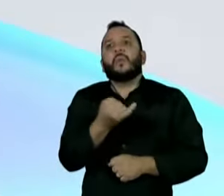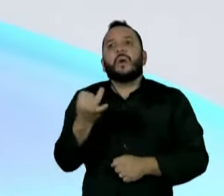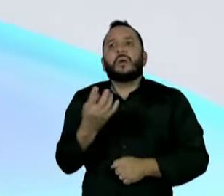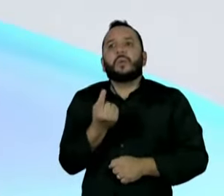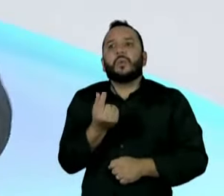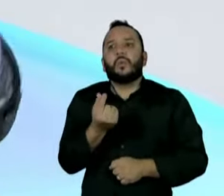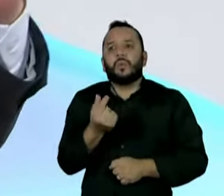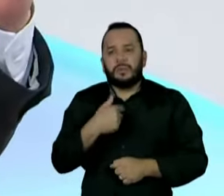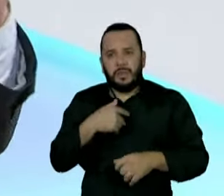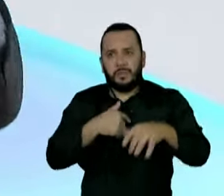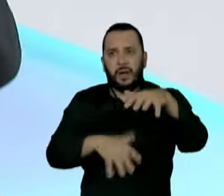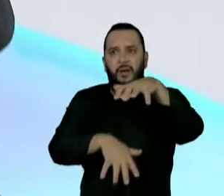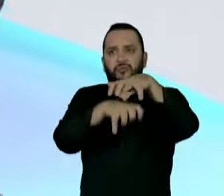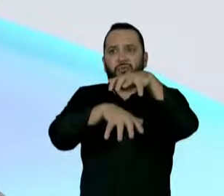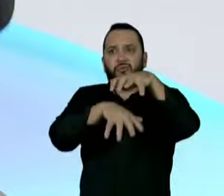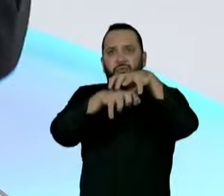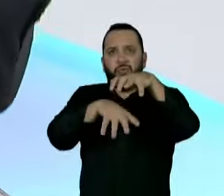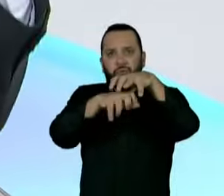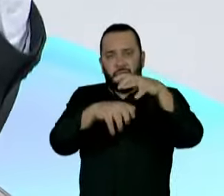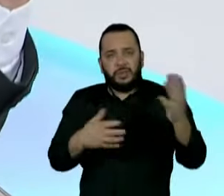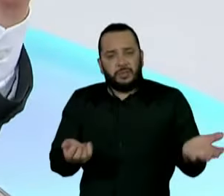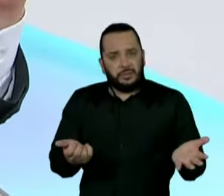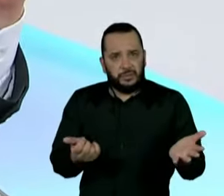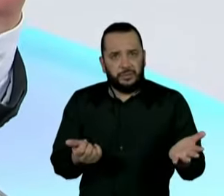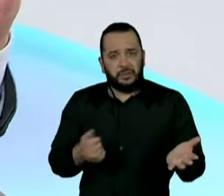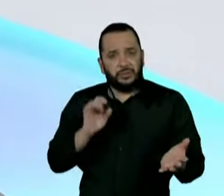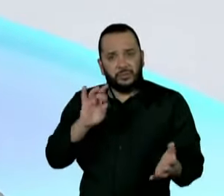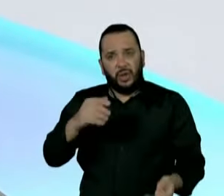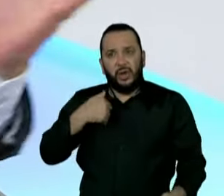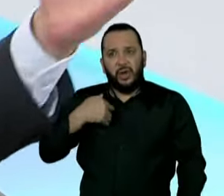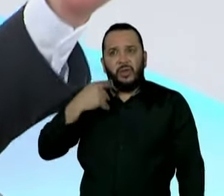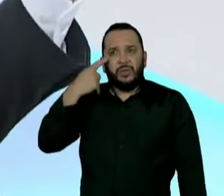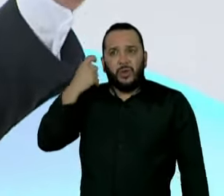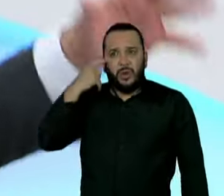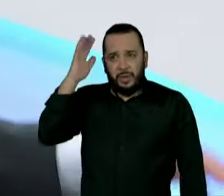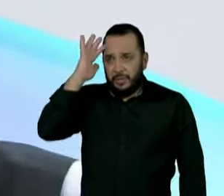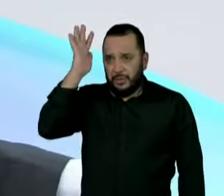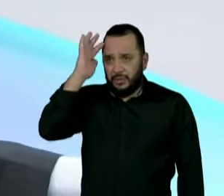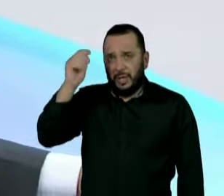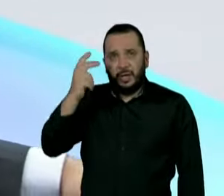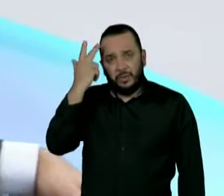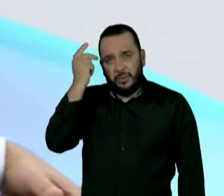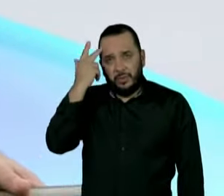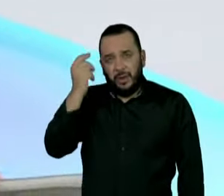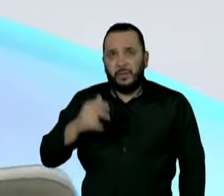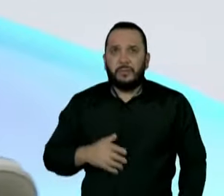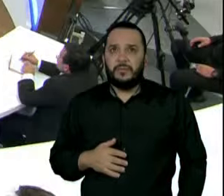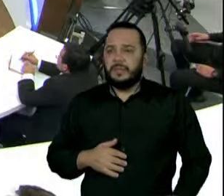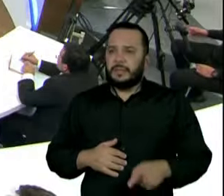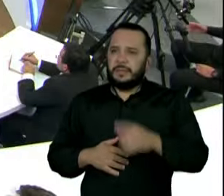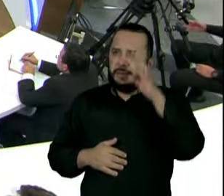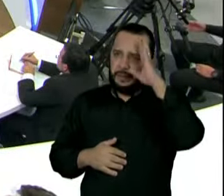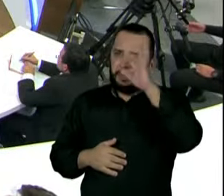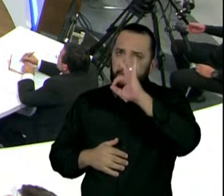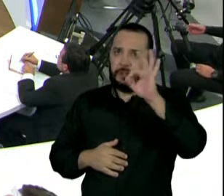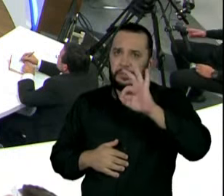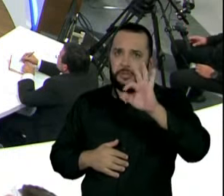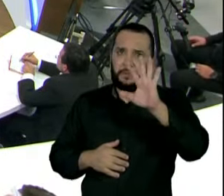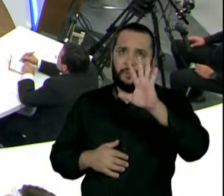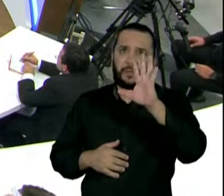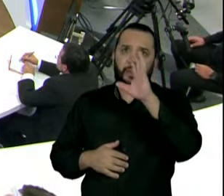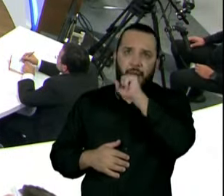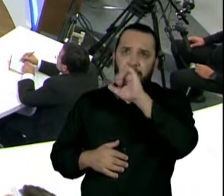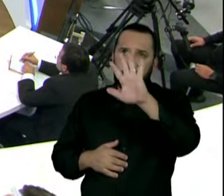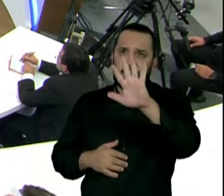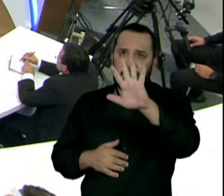nuvem. Só no mundo de João Dória para imaginar que aquilo está normal. Mas não ficou claro. senhor falou que... Aliás, só para você